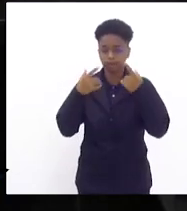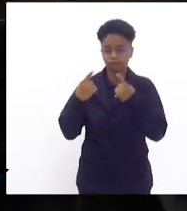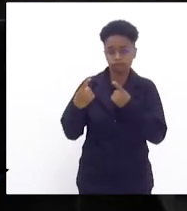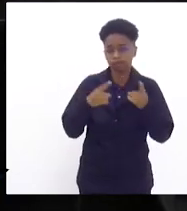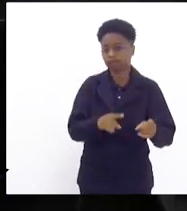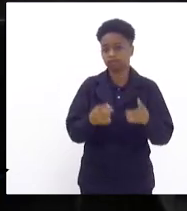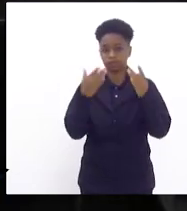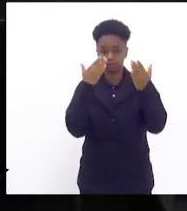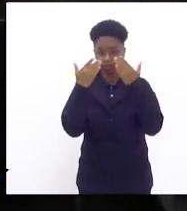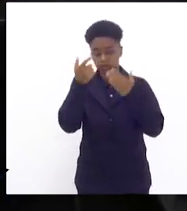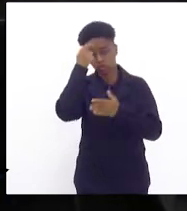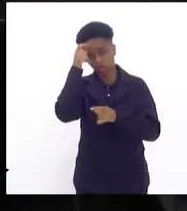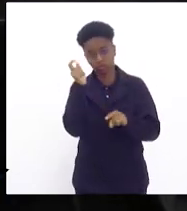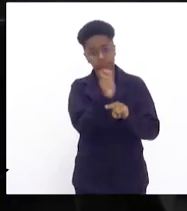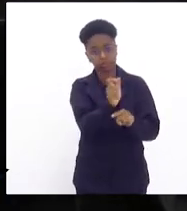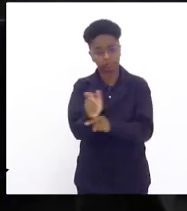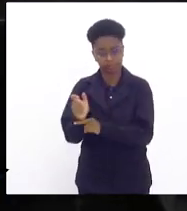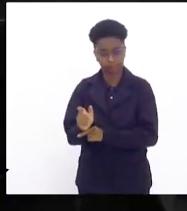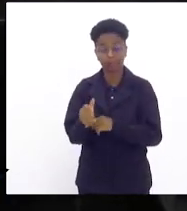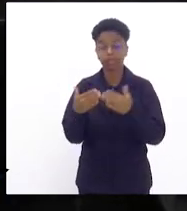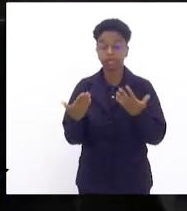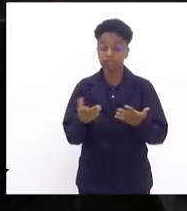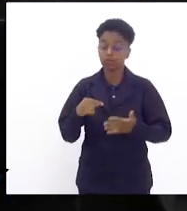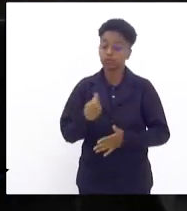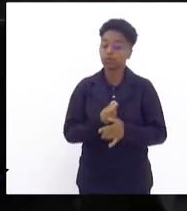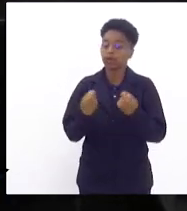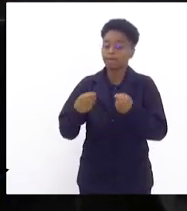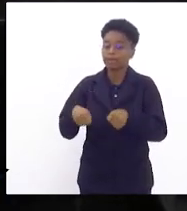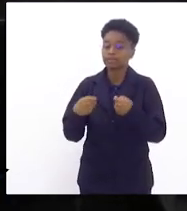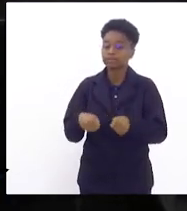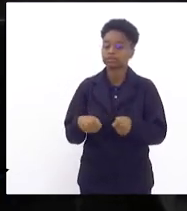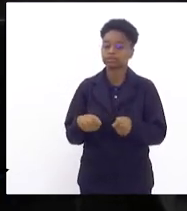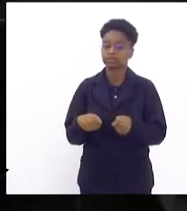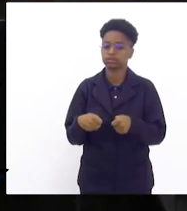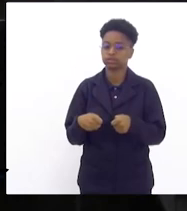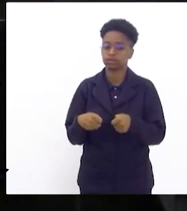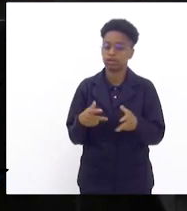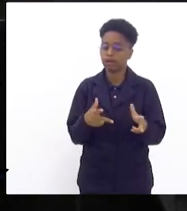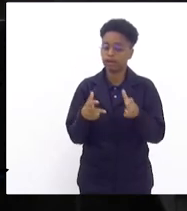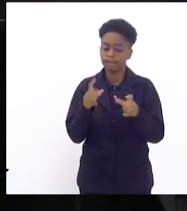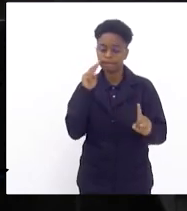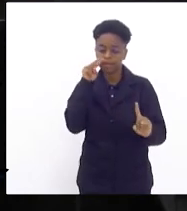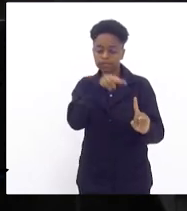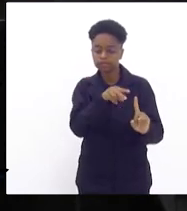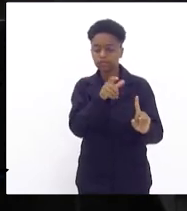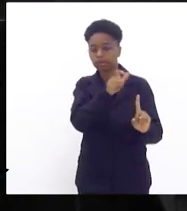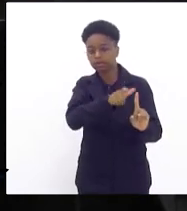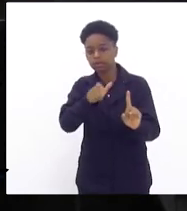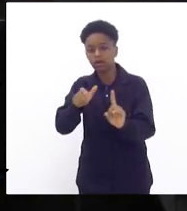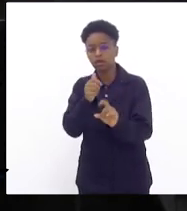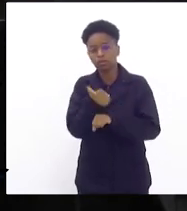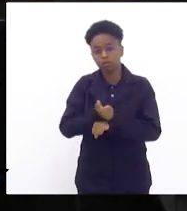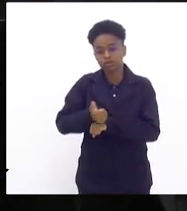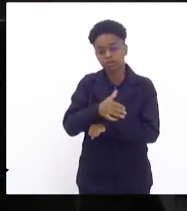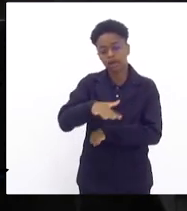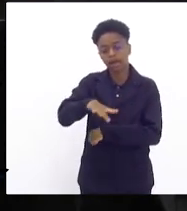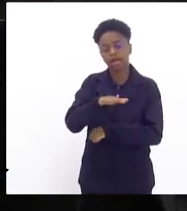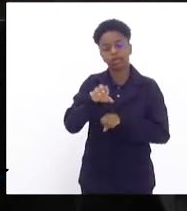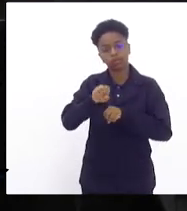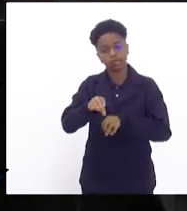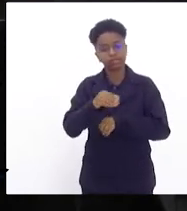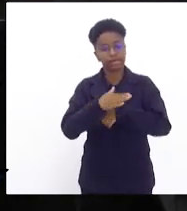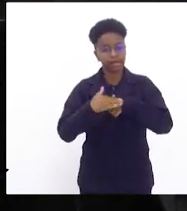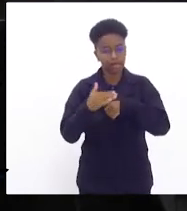psicológica. E a gente precisa olhar para esses profissionais de educação com muito carinho, com